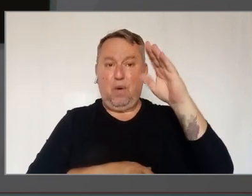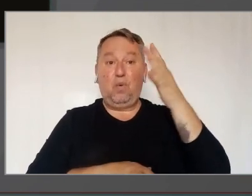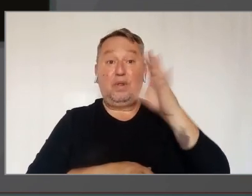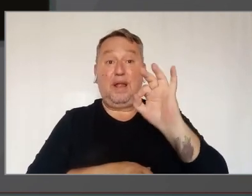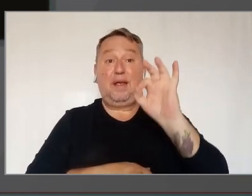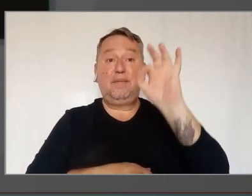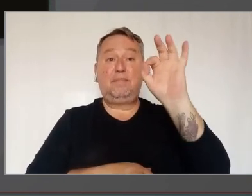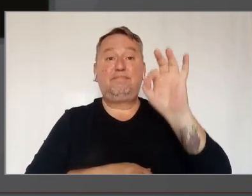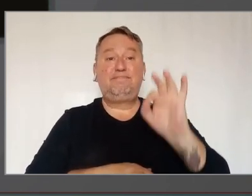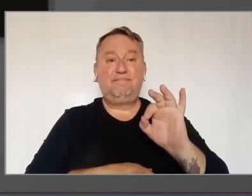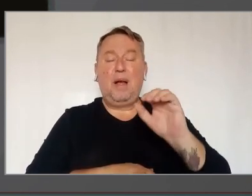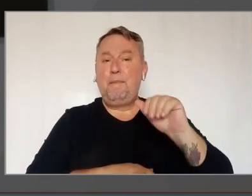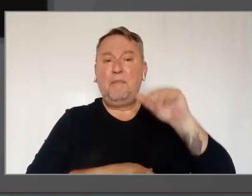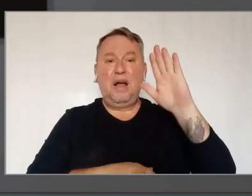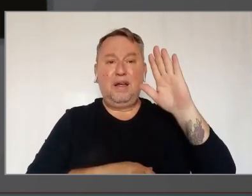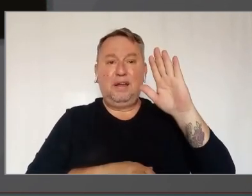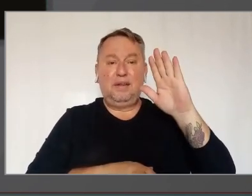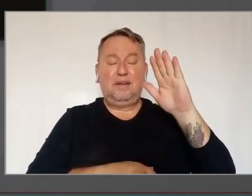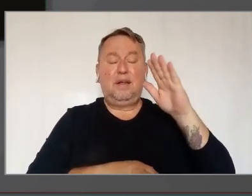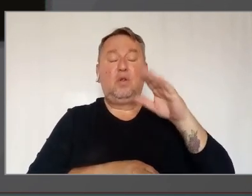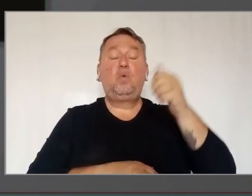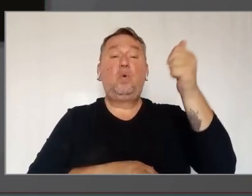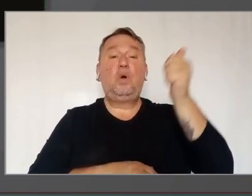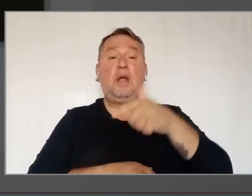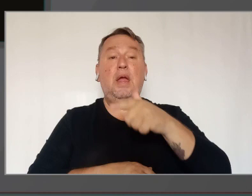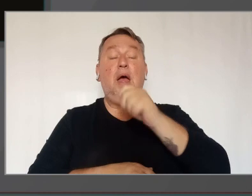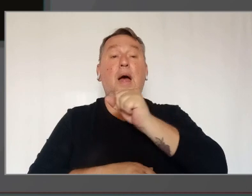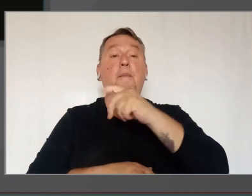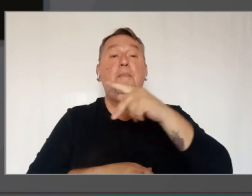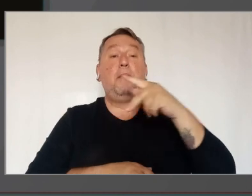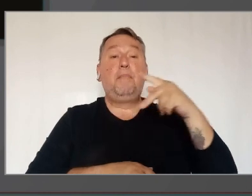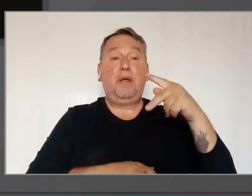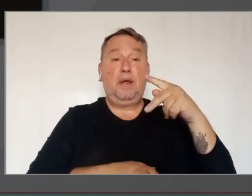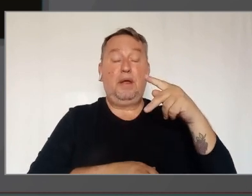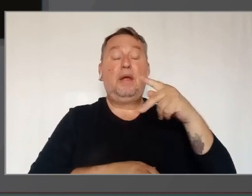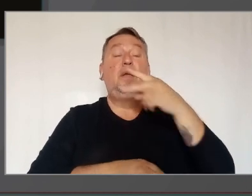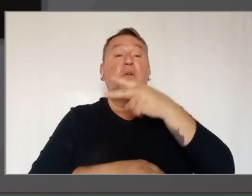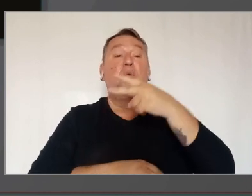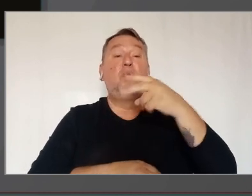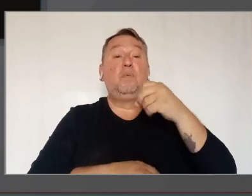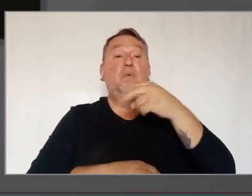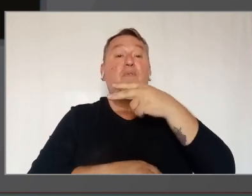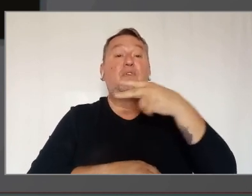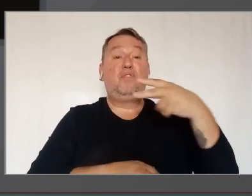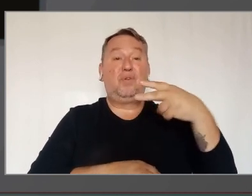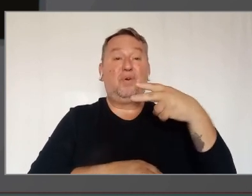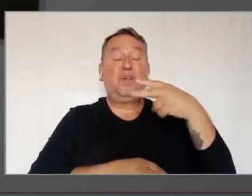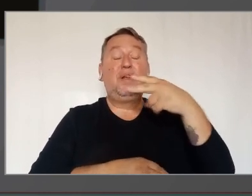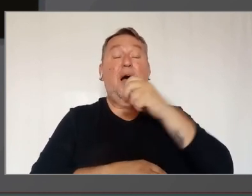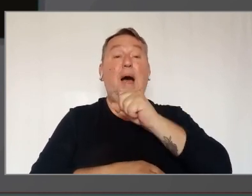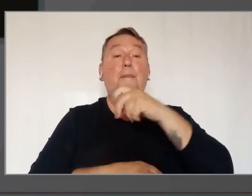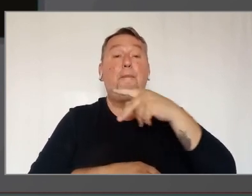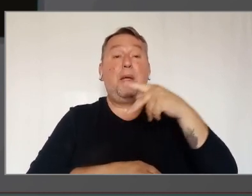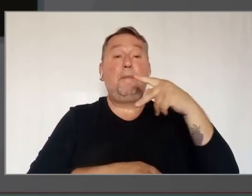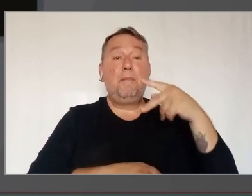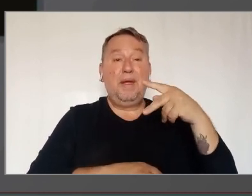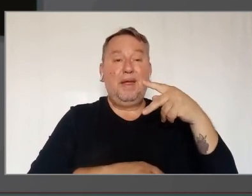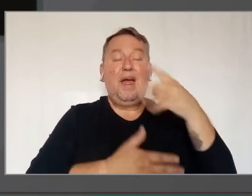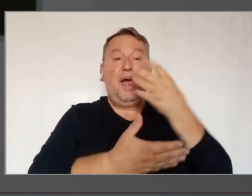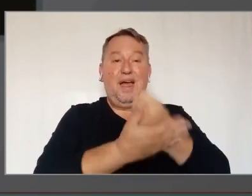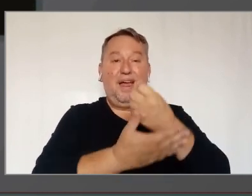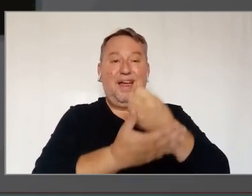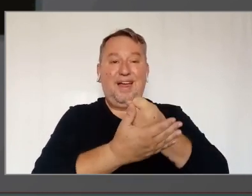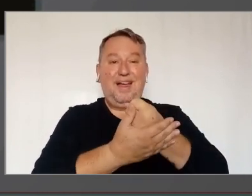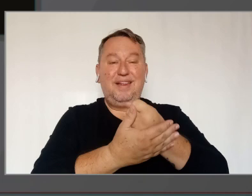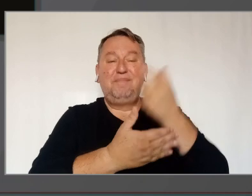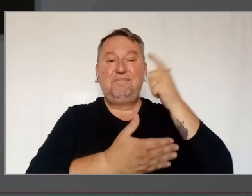pontos percentuais a mais que pelo aplicativo do banco, em 2022, os aplicativos lideram com 5